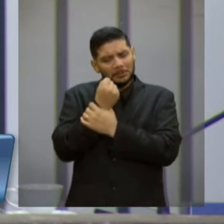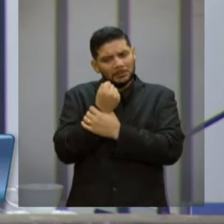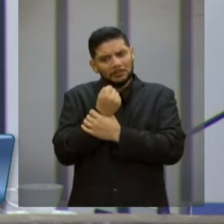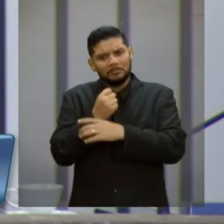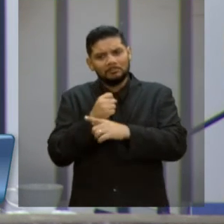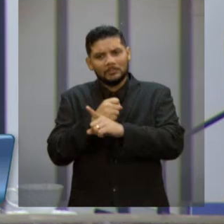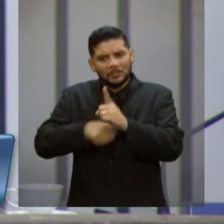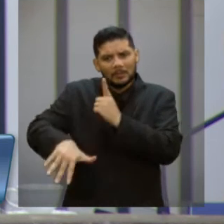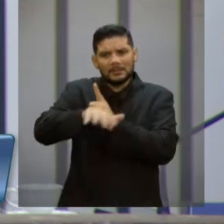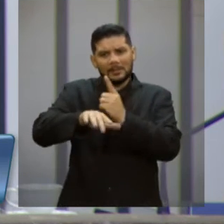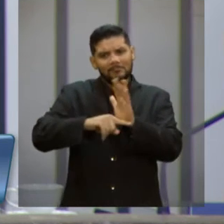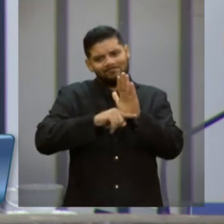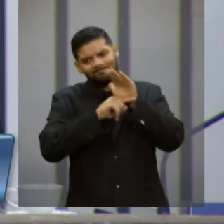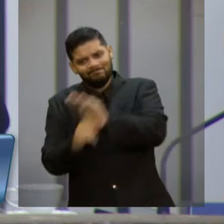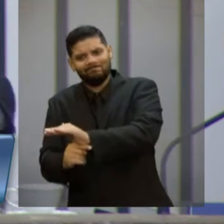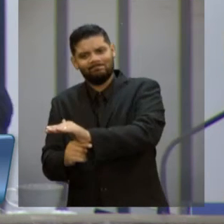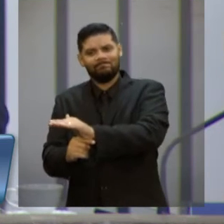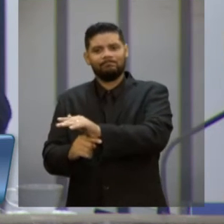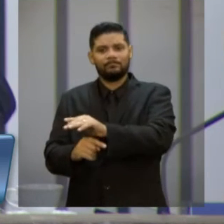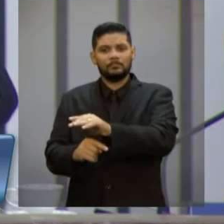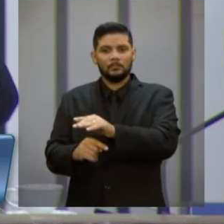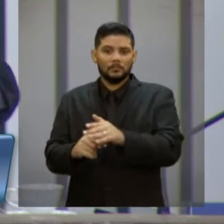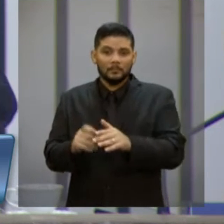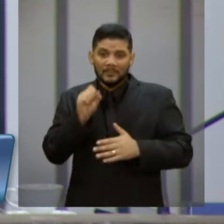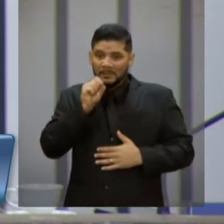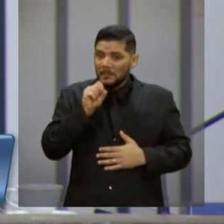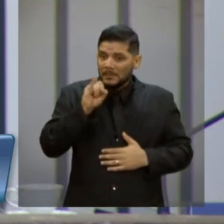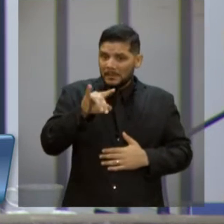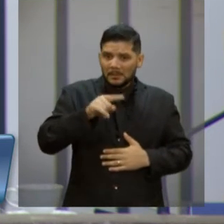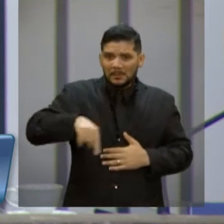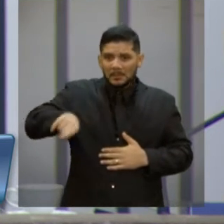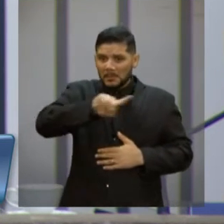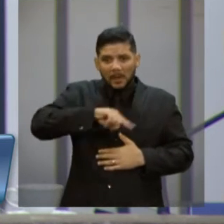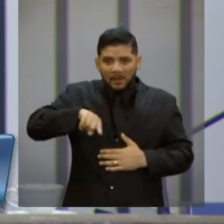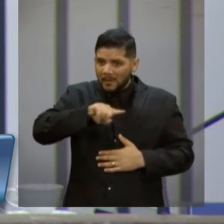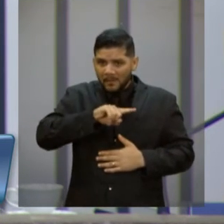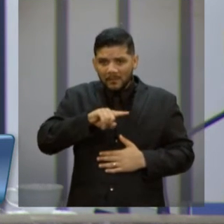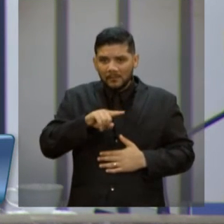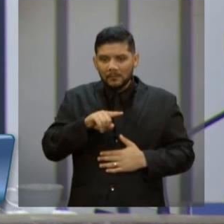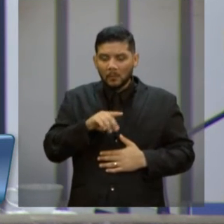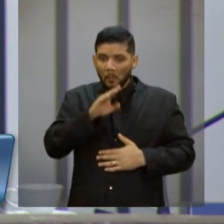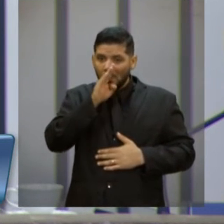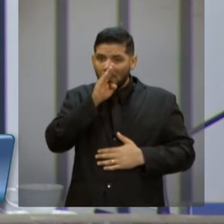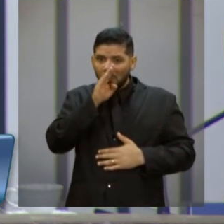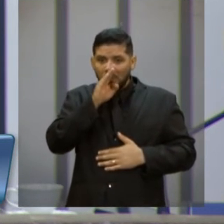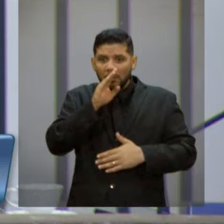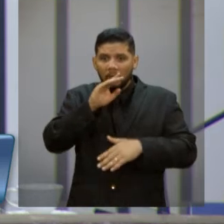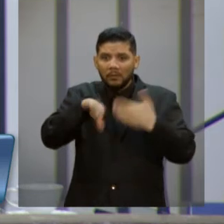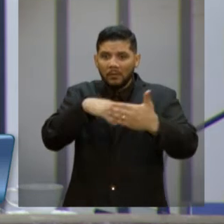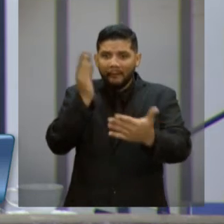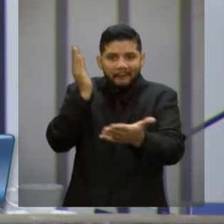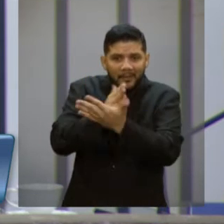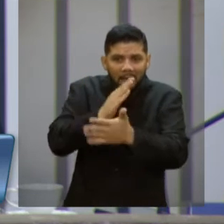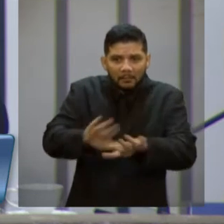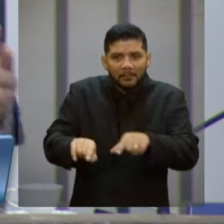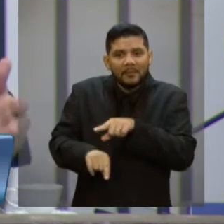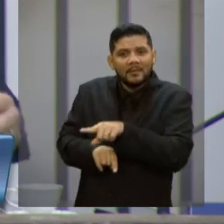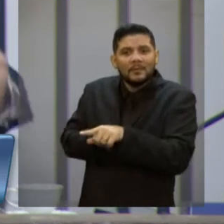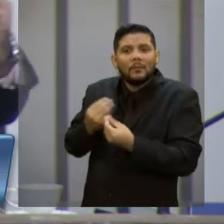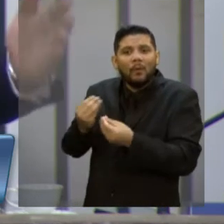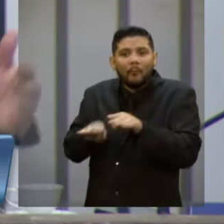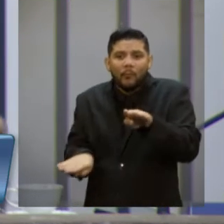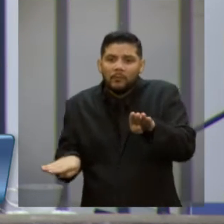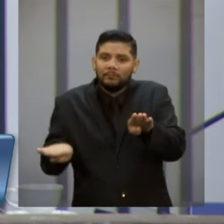mais importante, se não houver uma ação social mais forte que possa gerar essas condições de